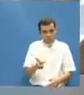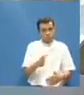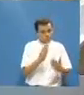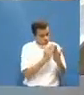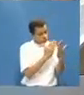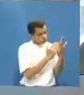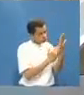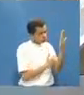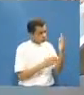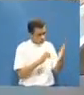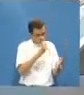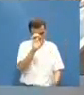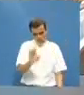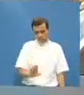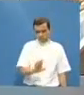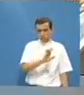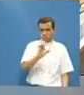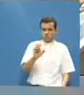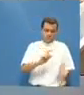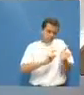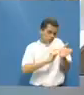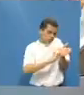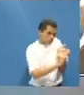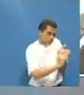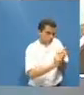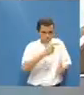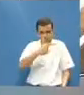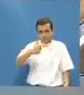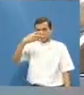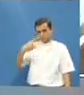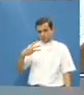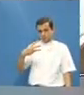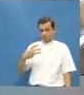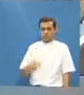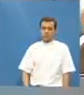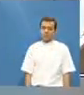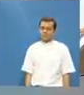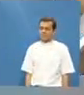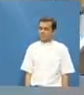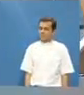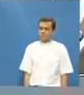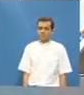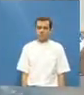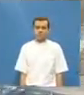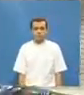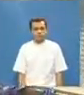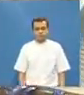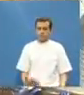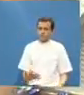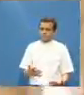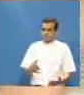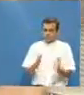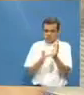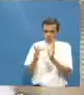versículo 23, ele não lhe respondeu